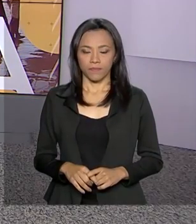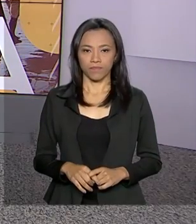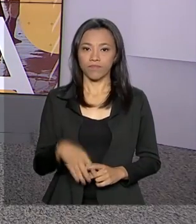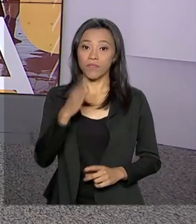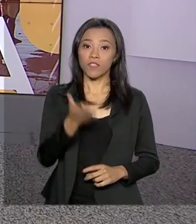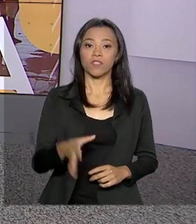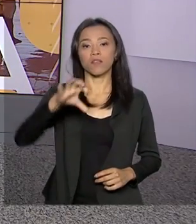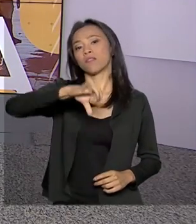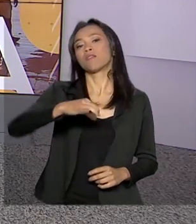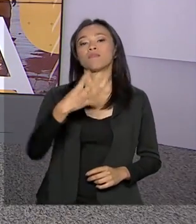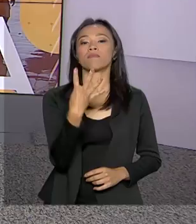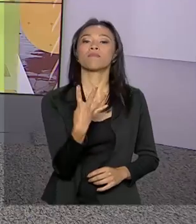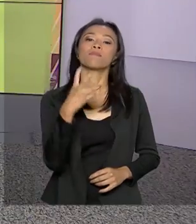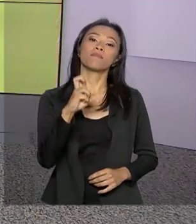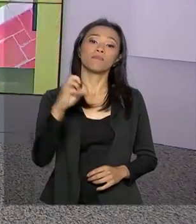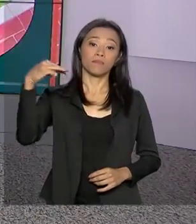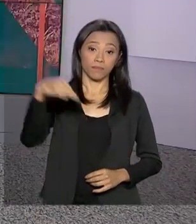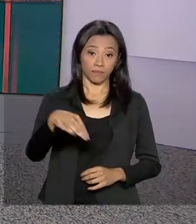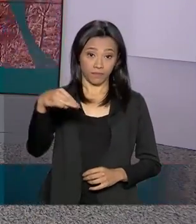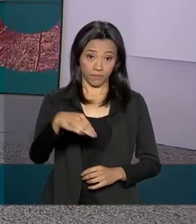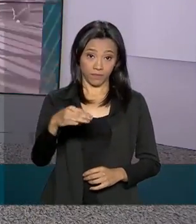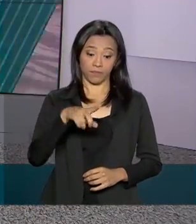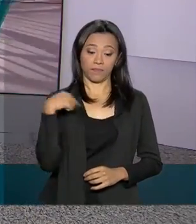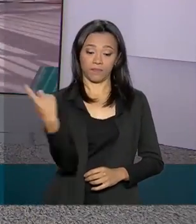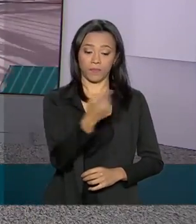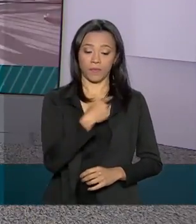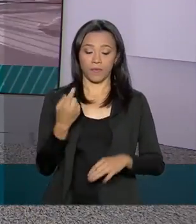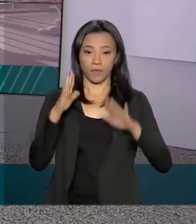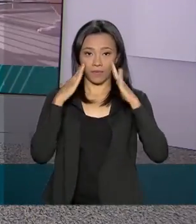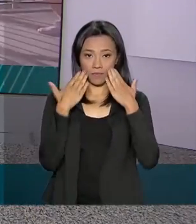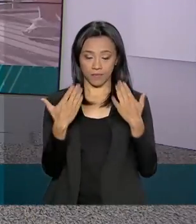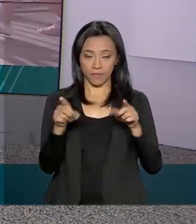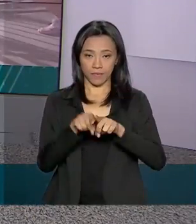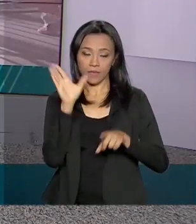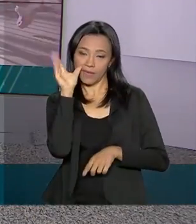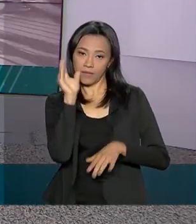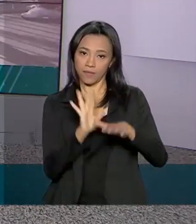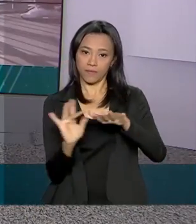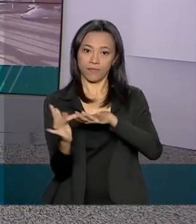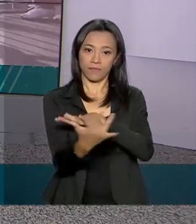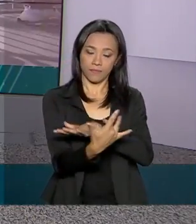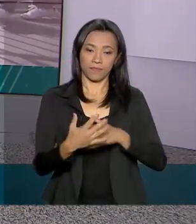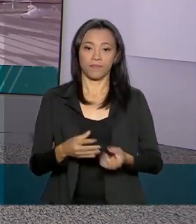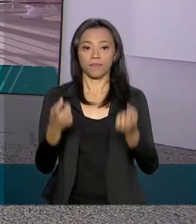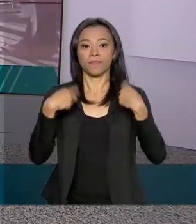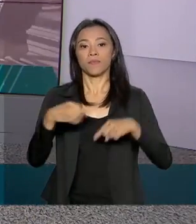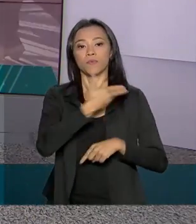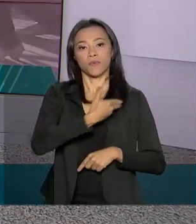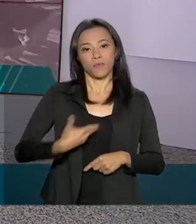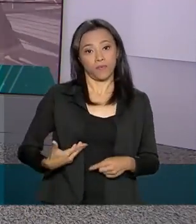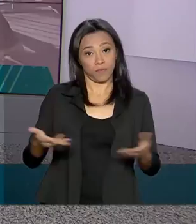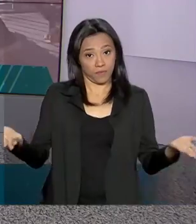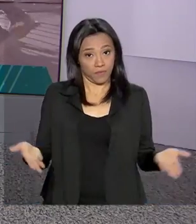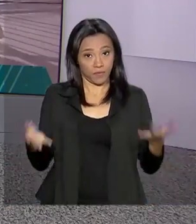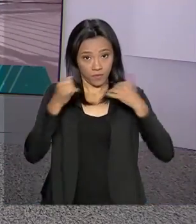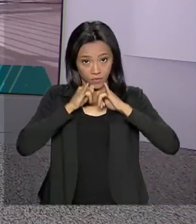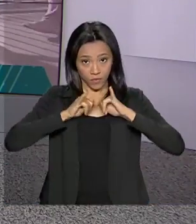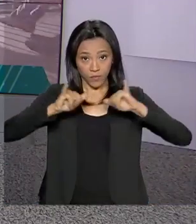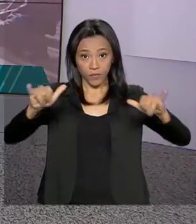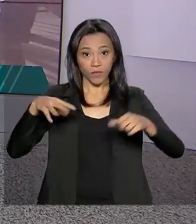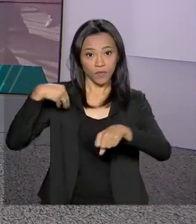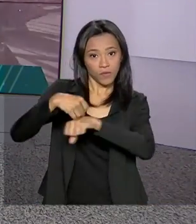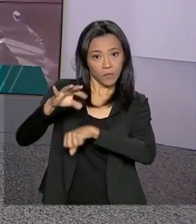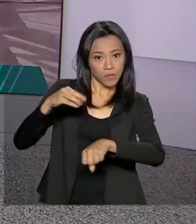São 9 horas e 45 minutos. Estamos ao vivo também pelas nossas redes sociais. O governo divulga hoje dados sobre a